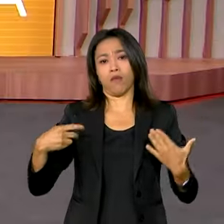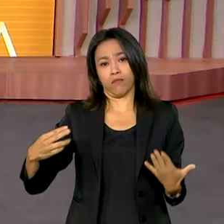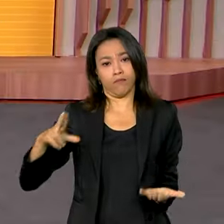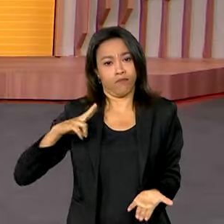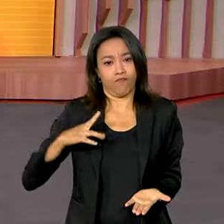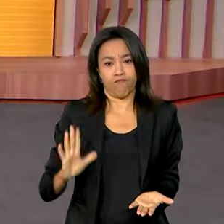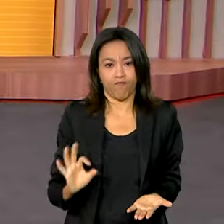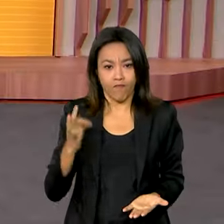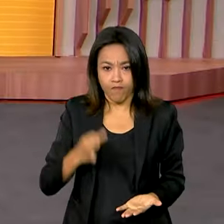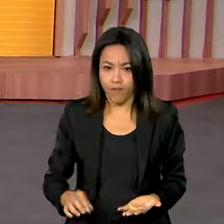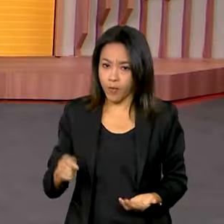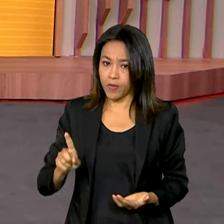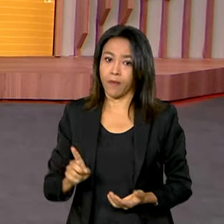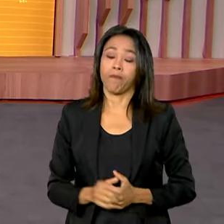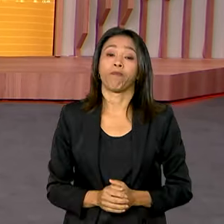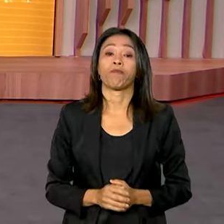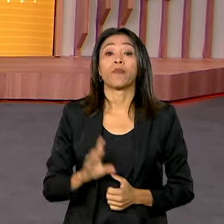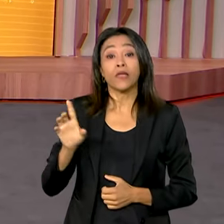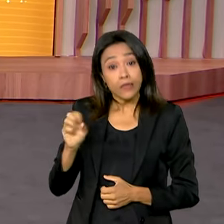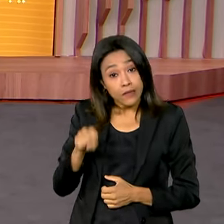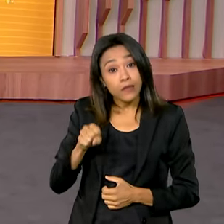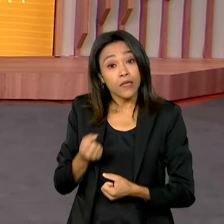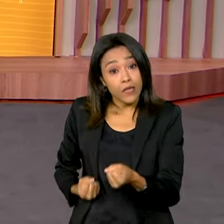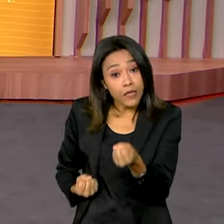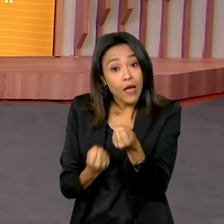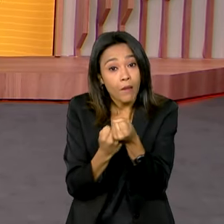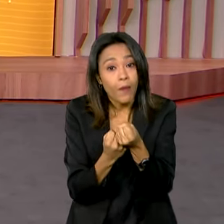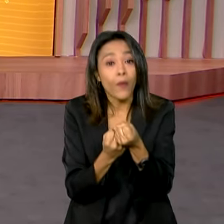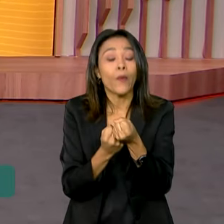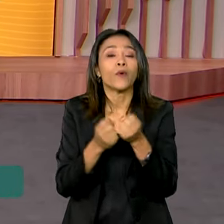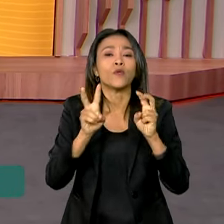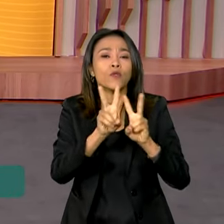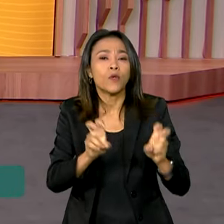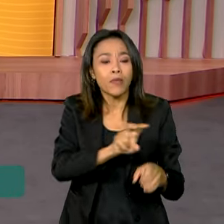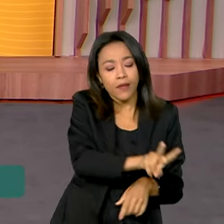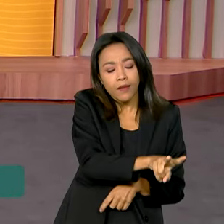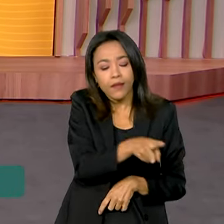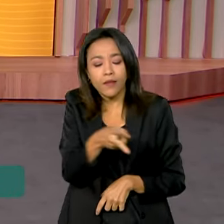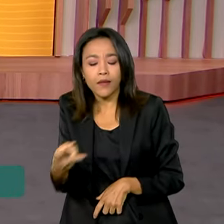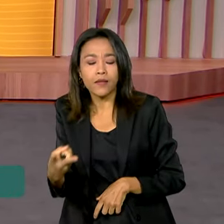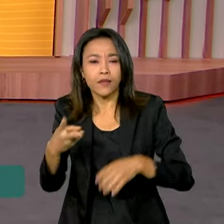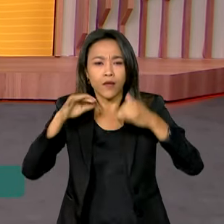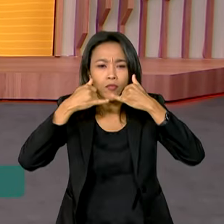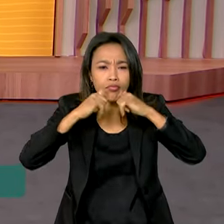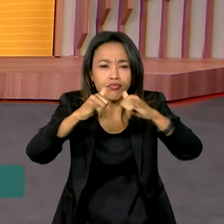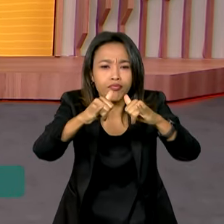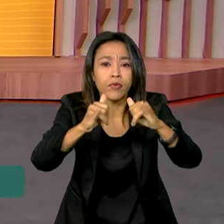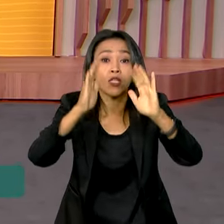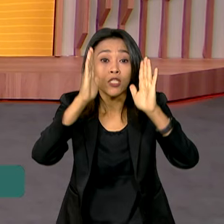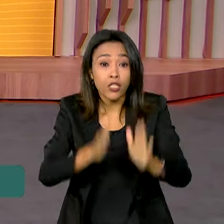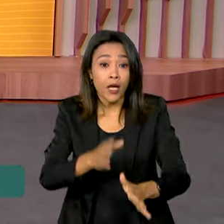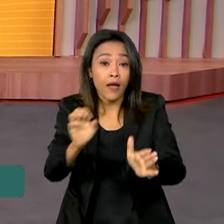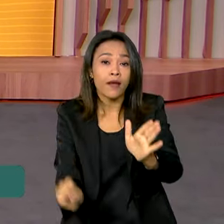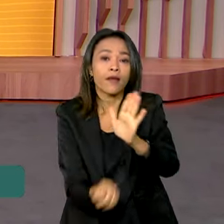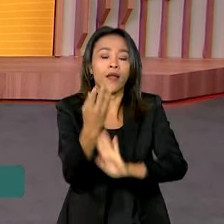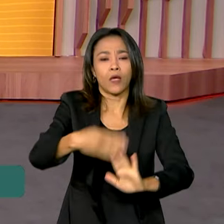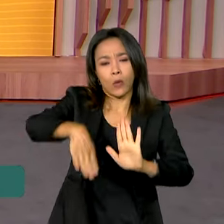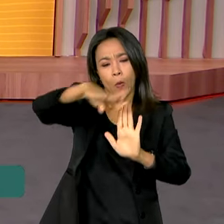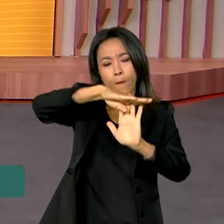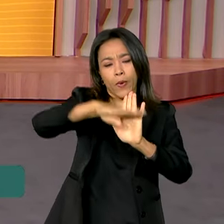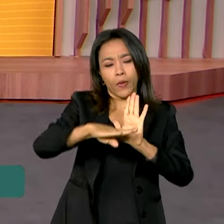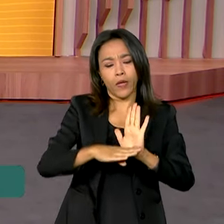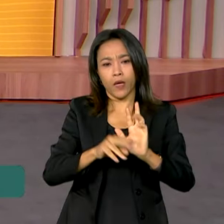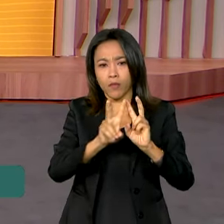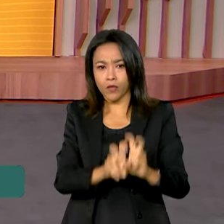Pois é, e para dar suporte às ações de transição energética, foi instituído o Programa de Desenvolvimento do